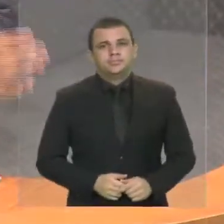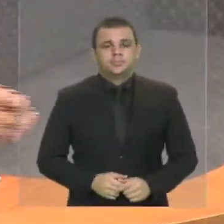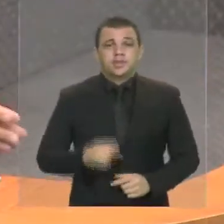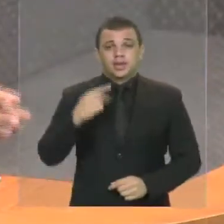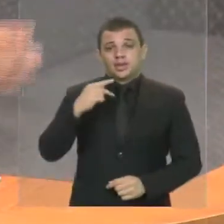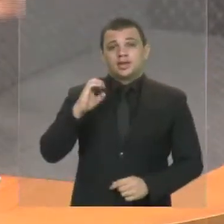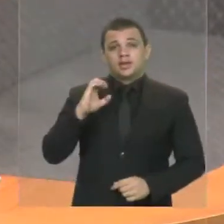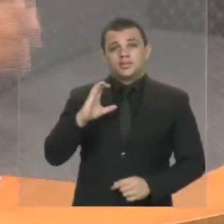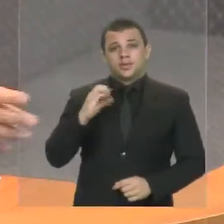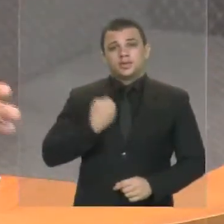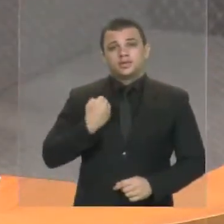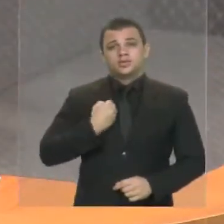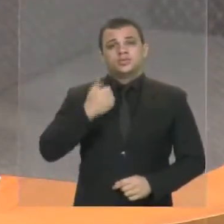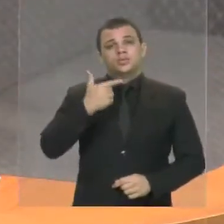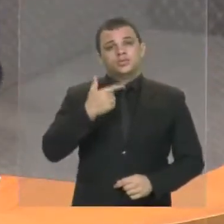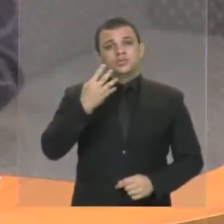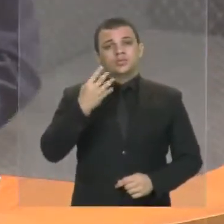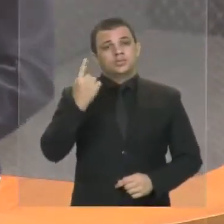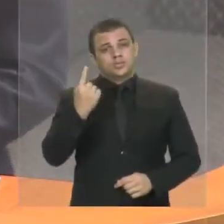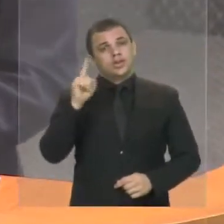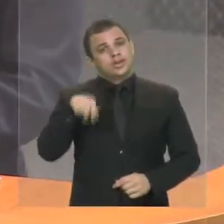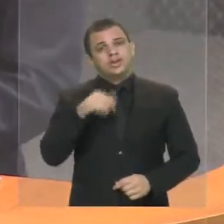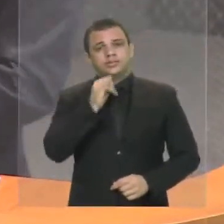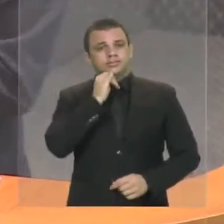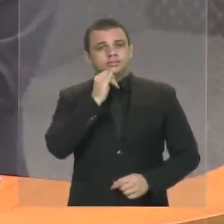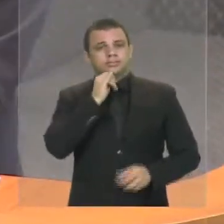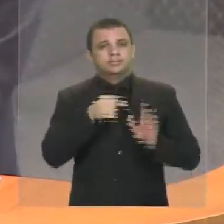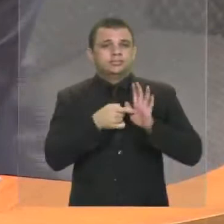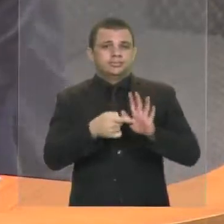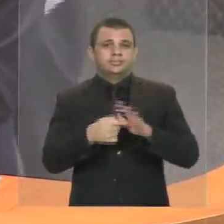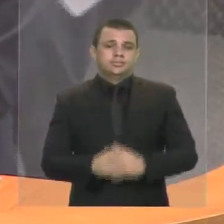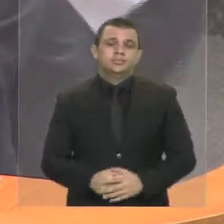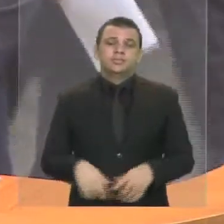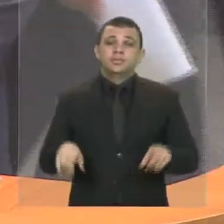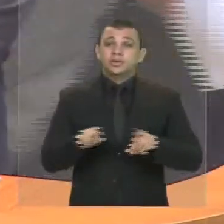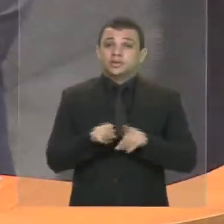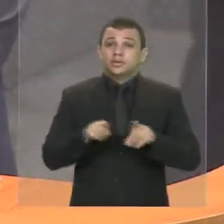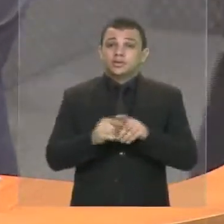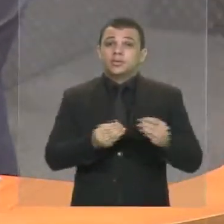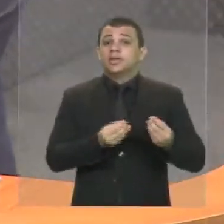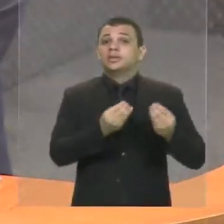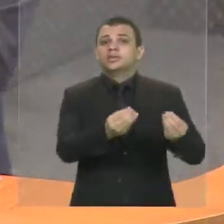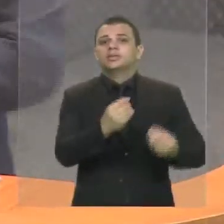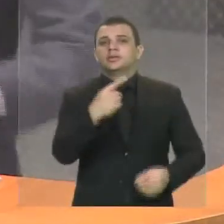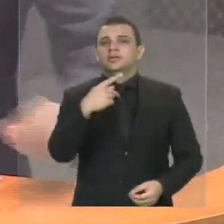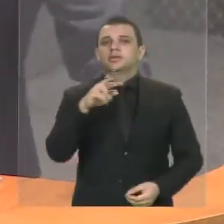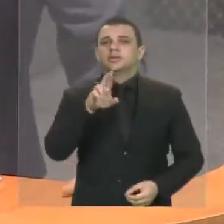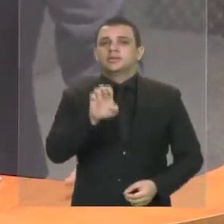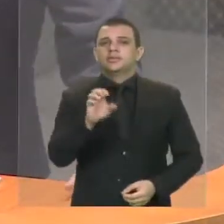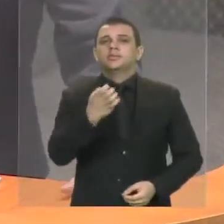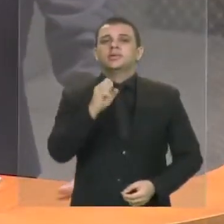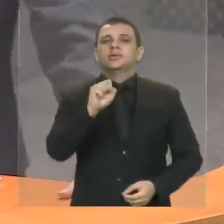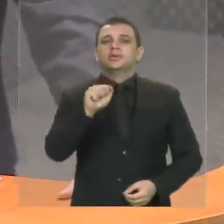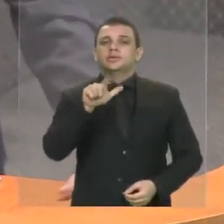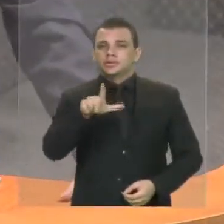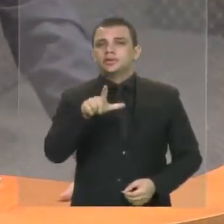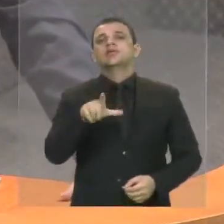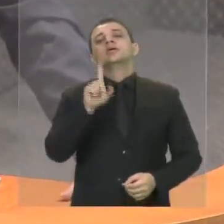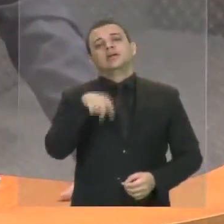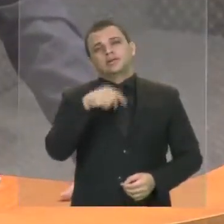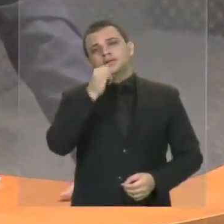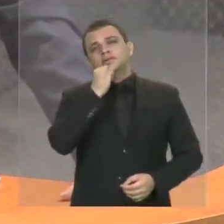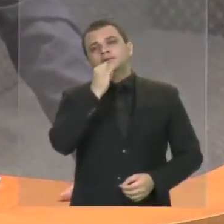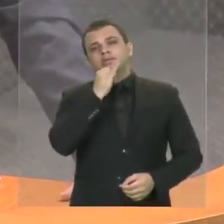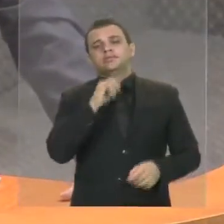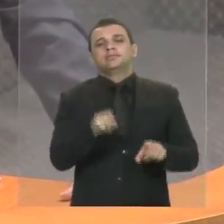241 é um exemplo, a entrega do pré-sal é outro exemplo, e assim nós